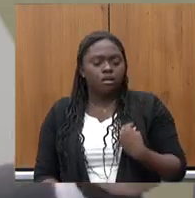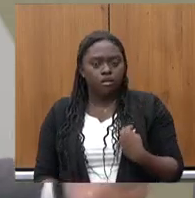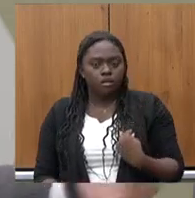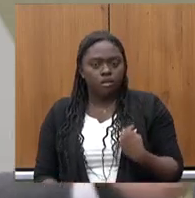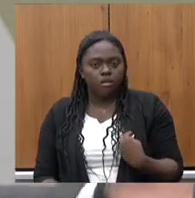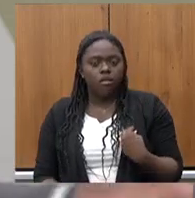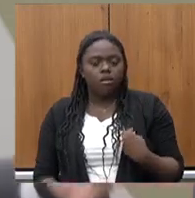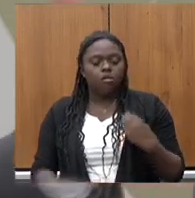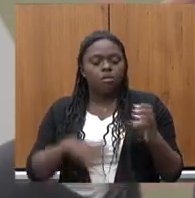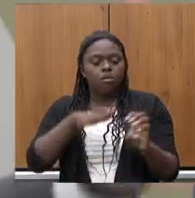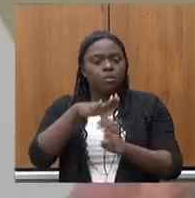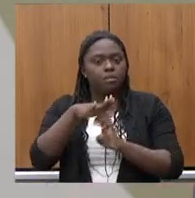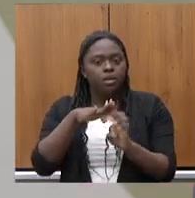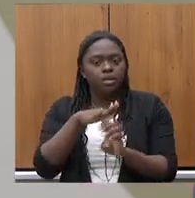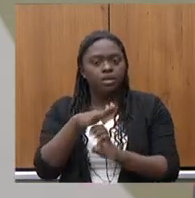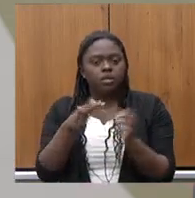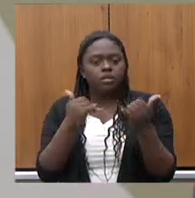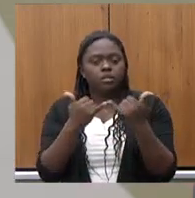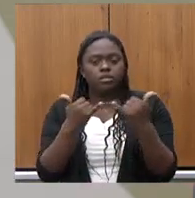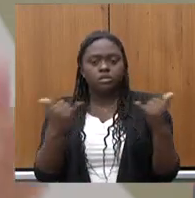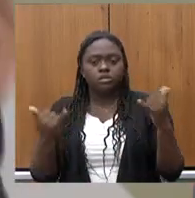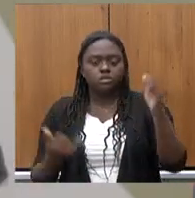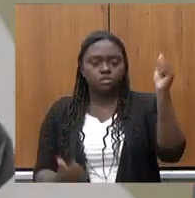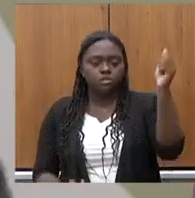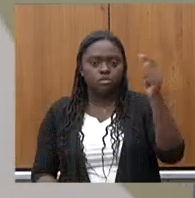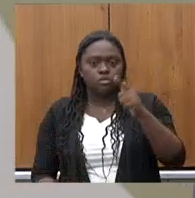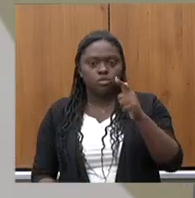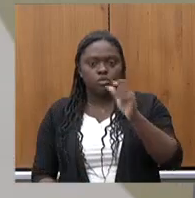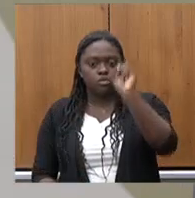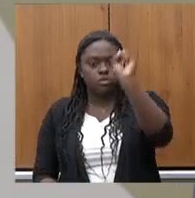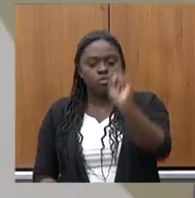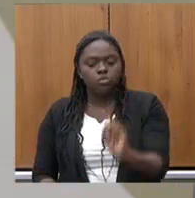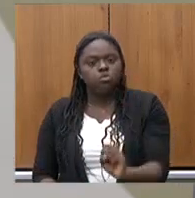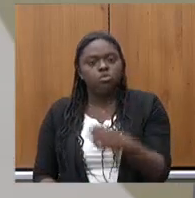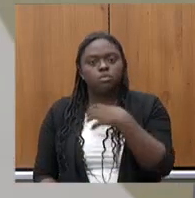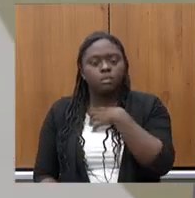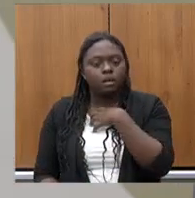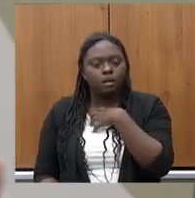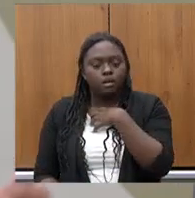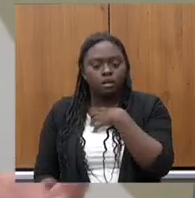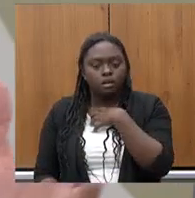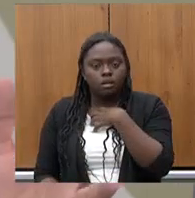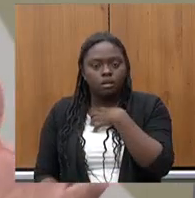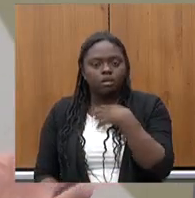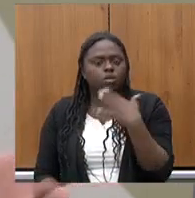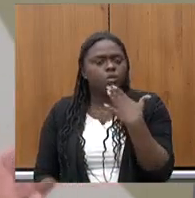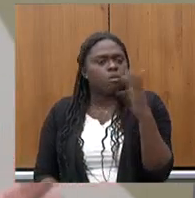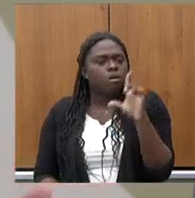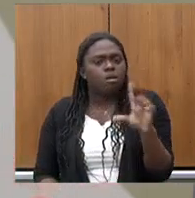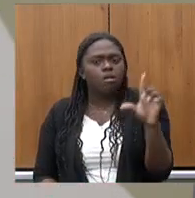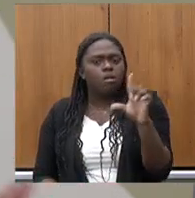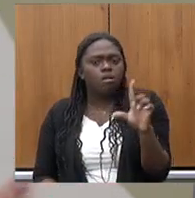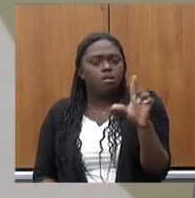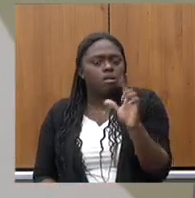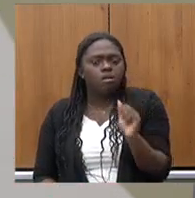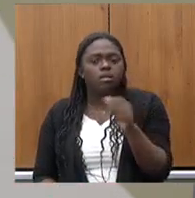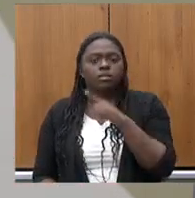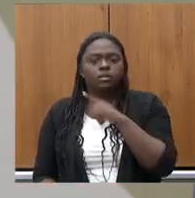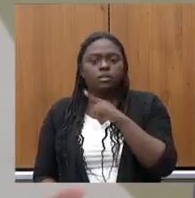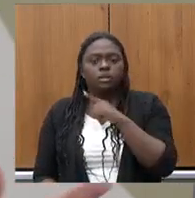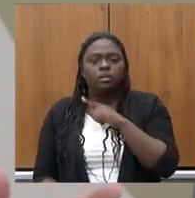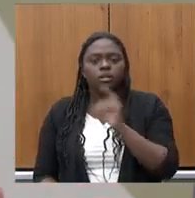empresa de geração de energia solar no sul da Bahia qual é a lógica de